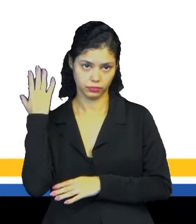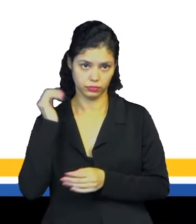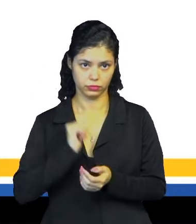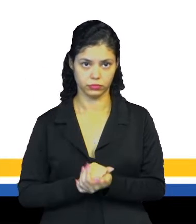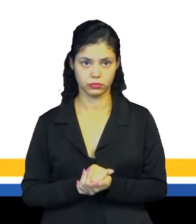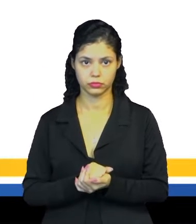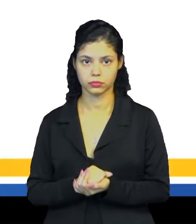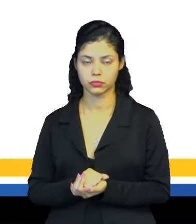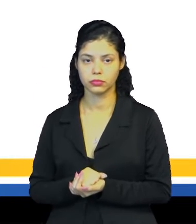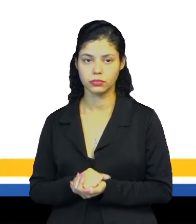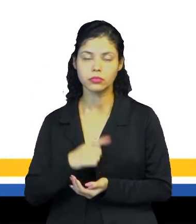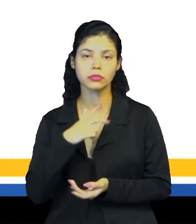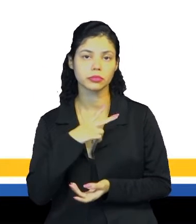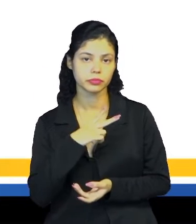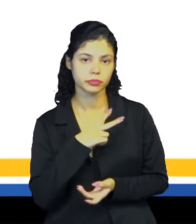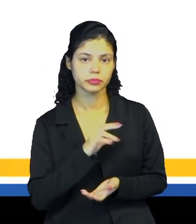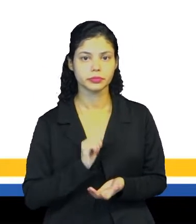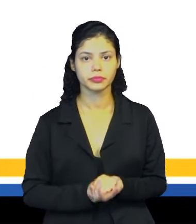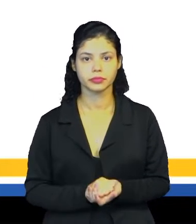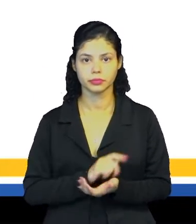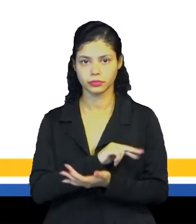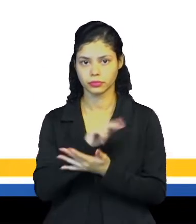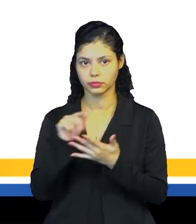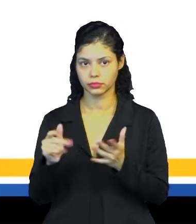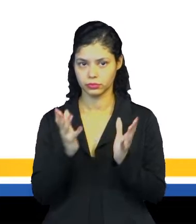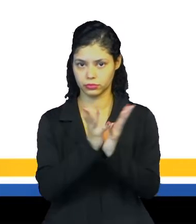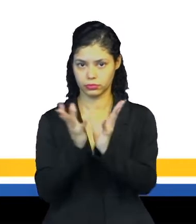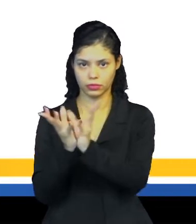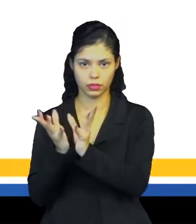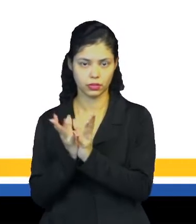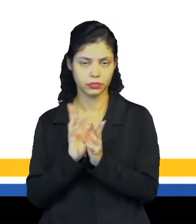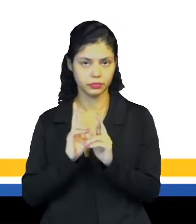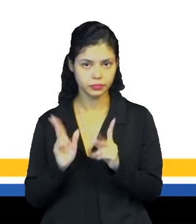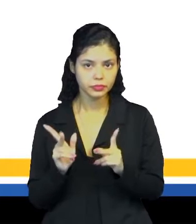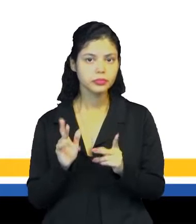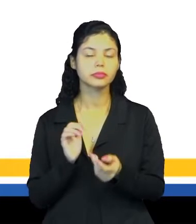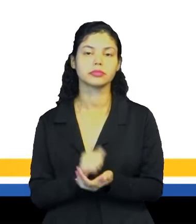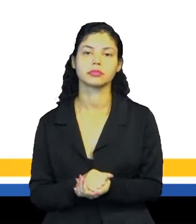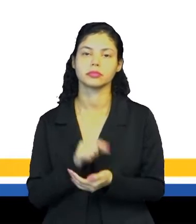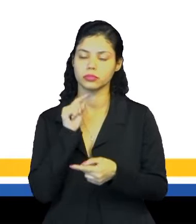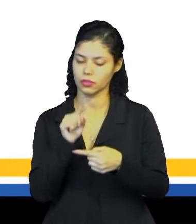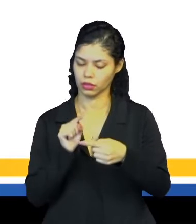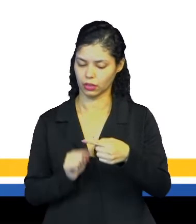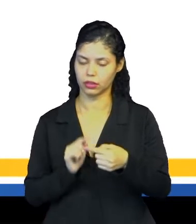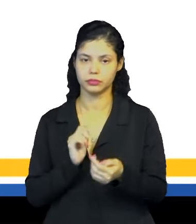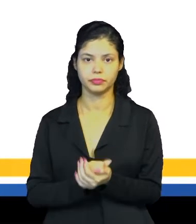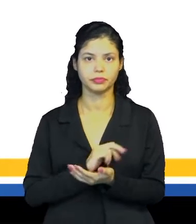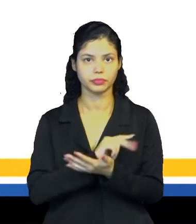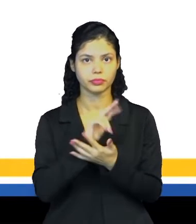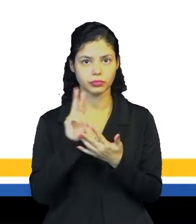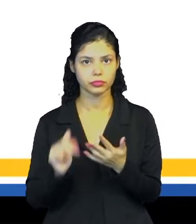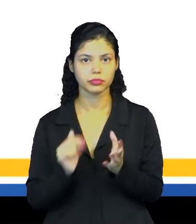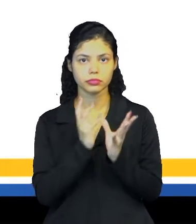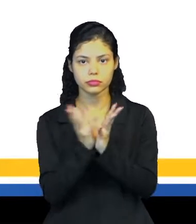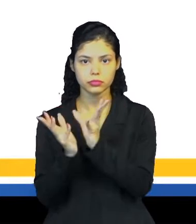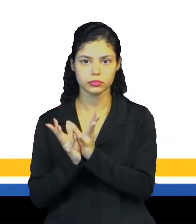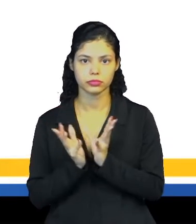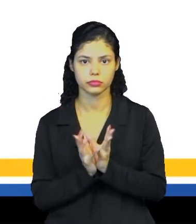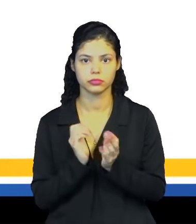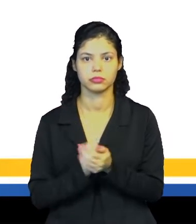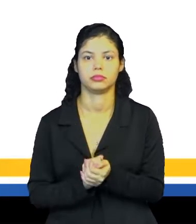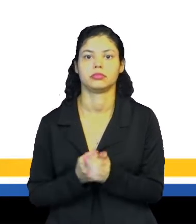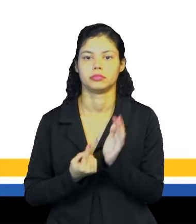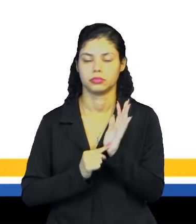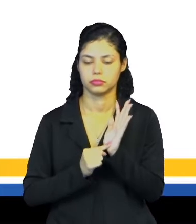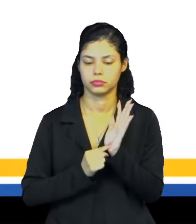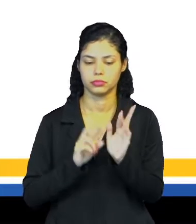potencido a vários grupos diferentes, né? Eles foram divididos a vários grupos diferentes, com